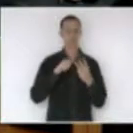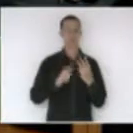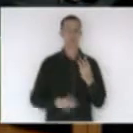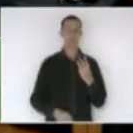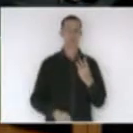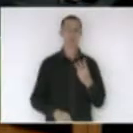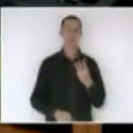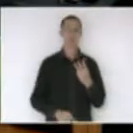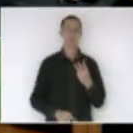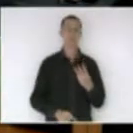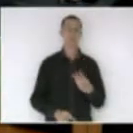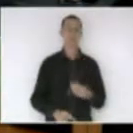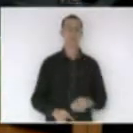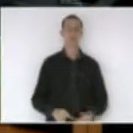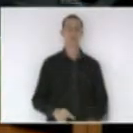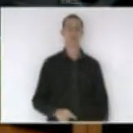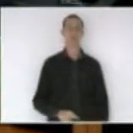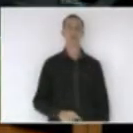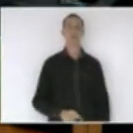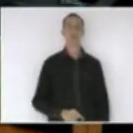Talvez esse projeto,